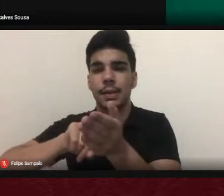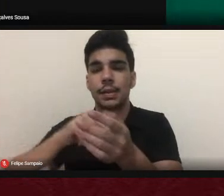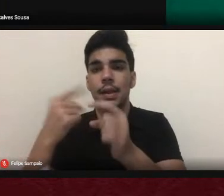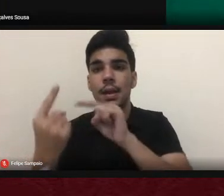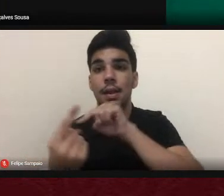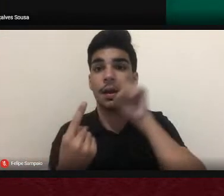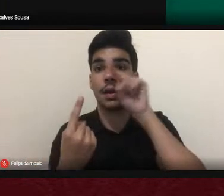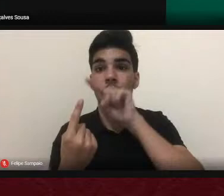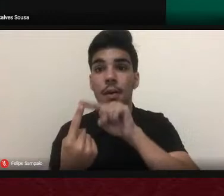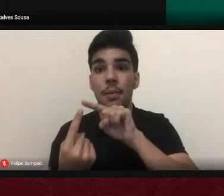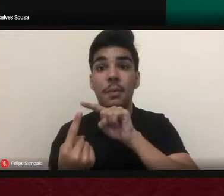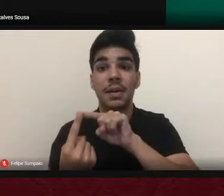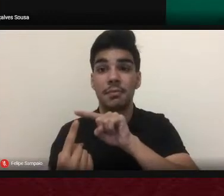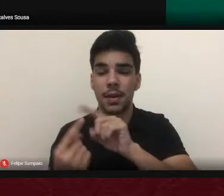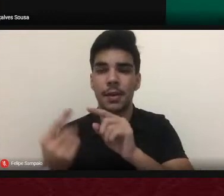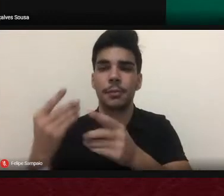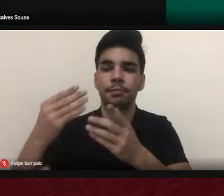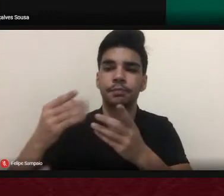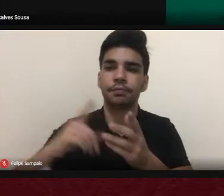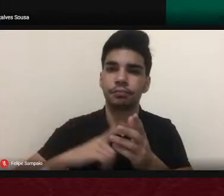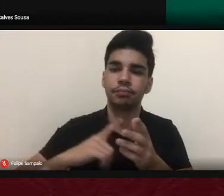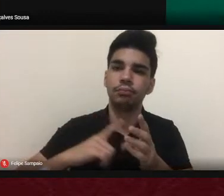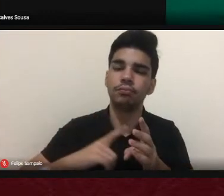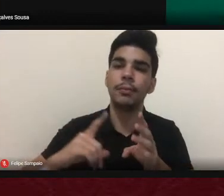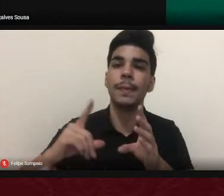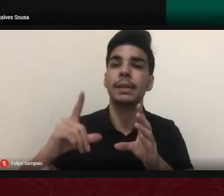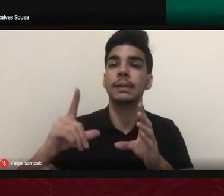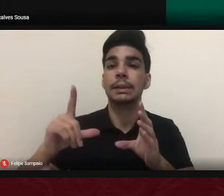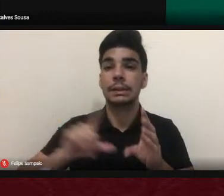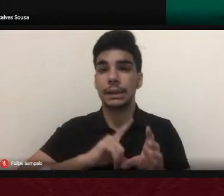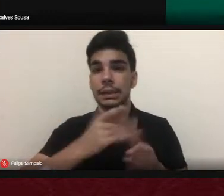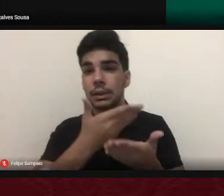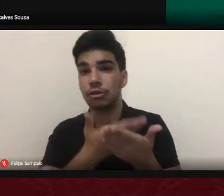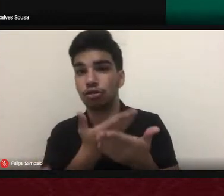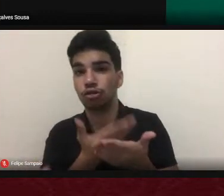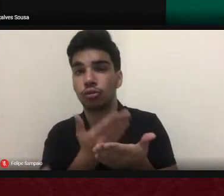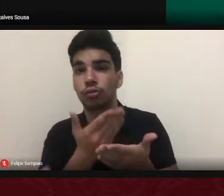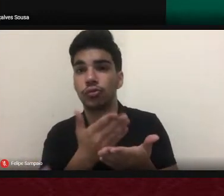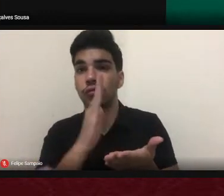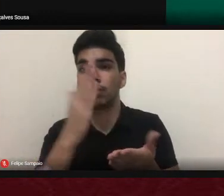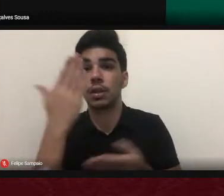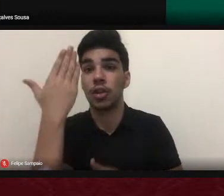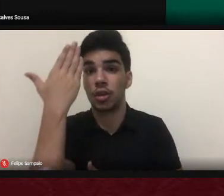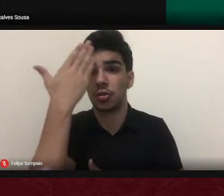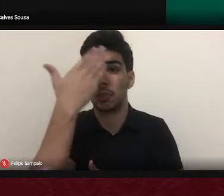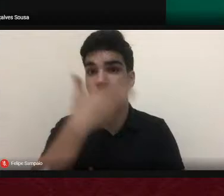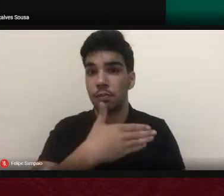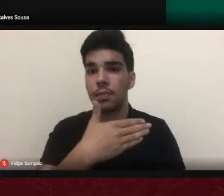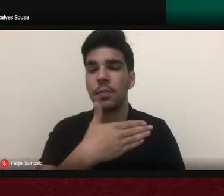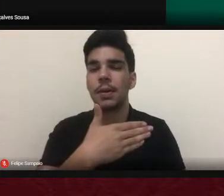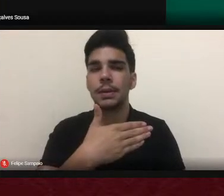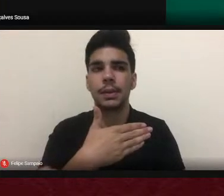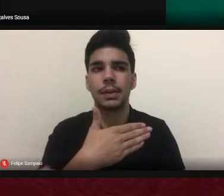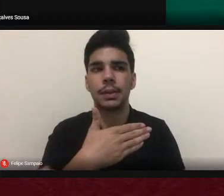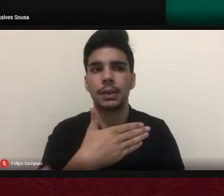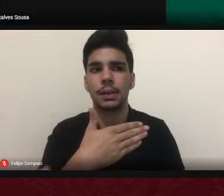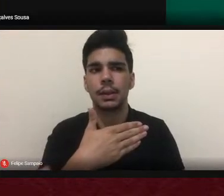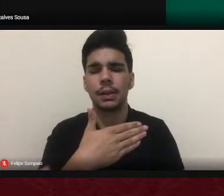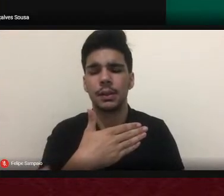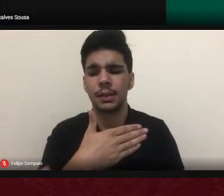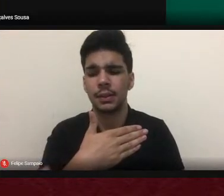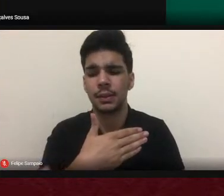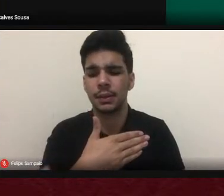contém estudos que abordam sobre a educação e educação feminina em jornais e revistas correspondências